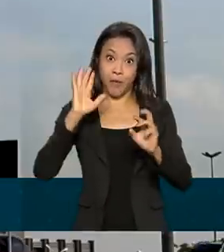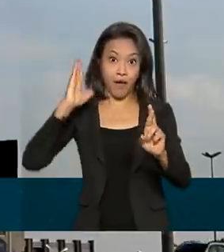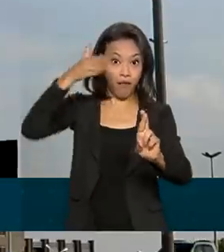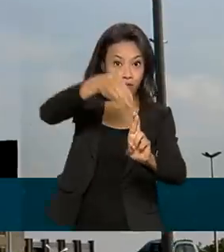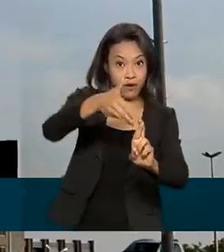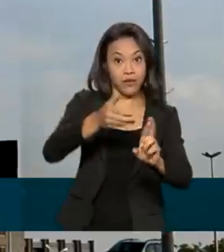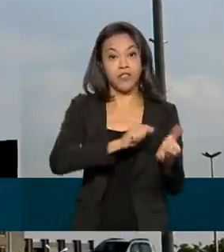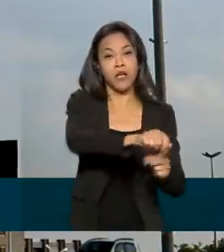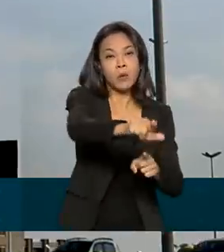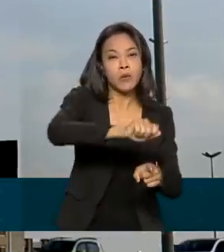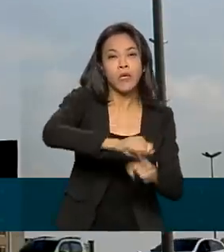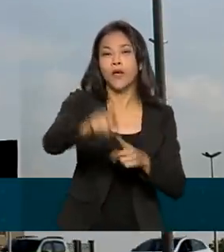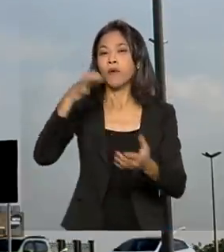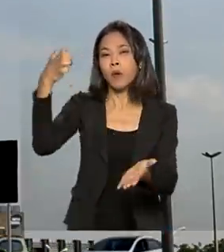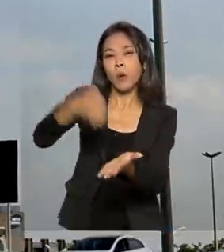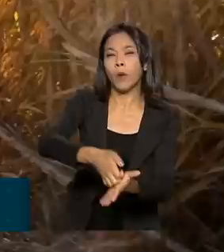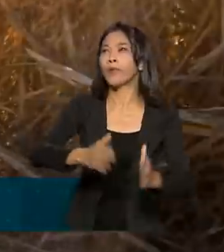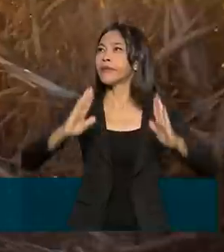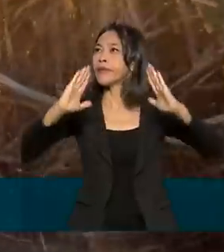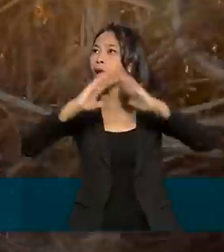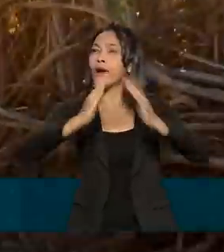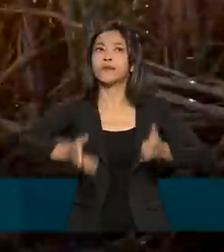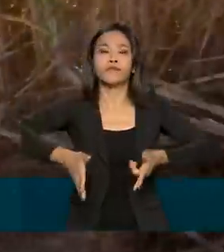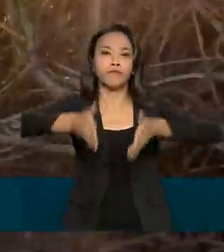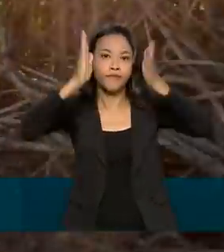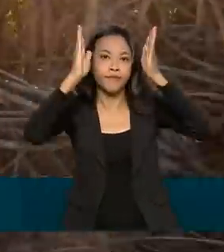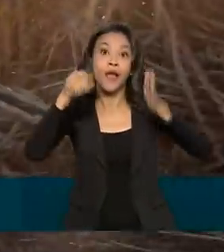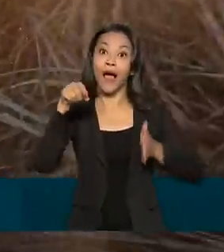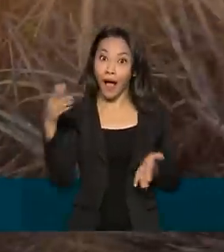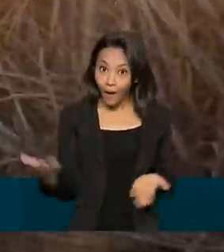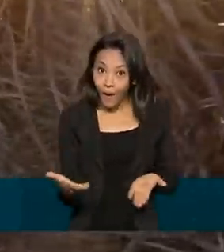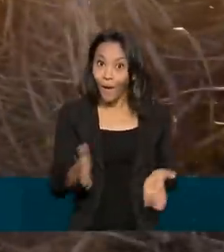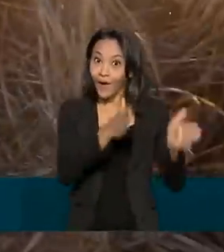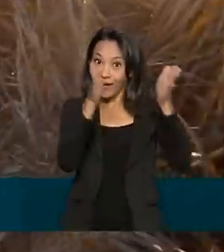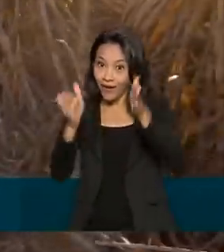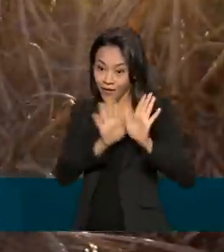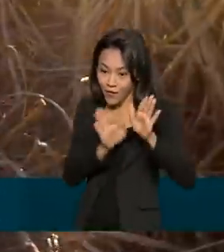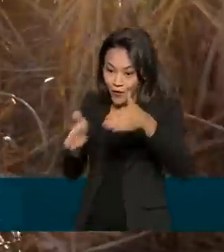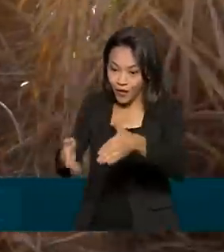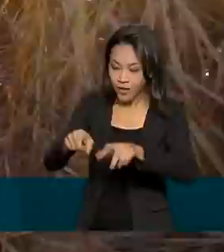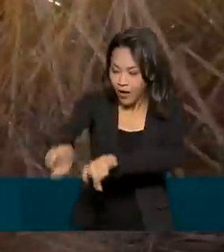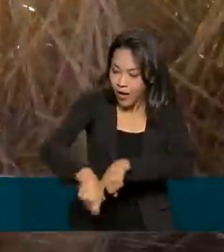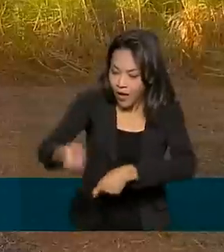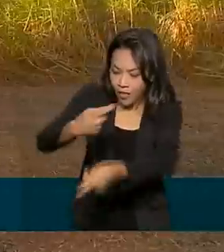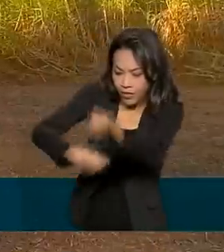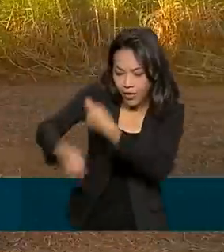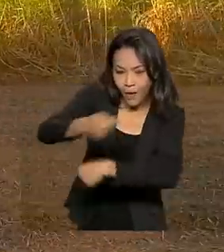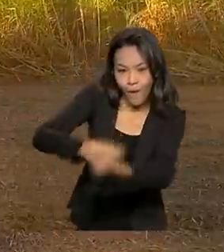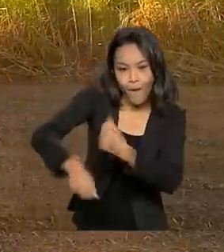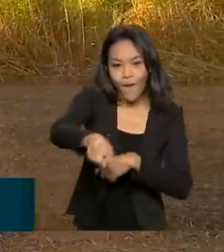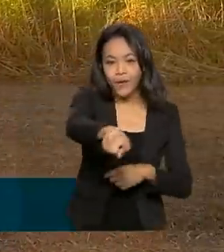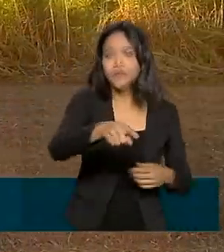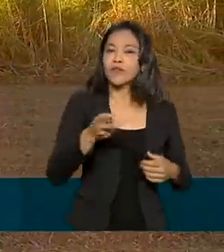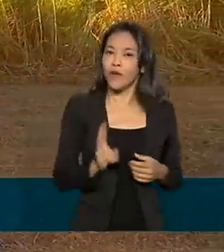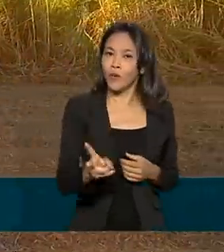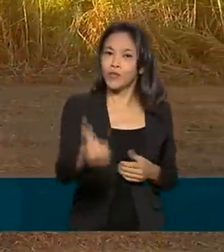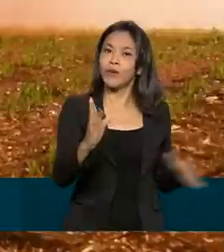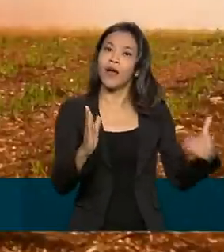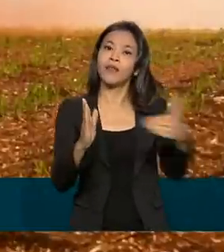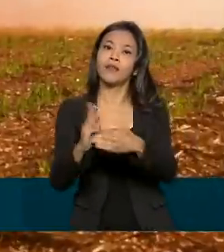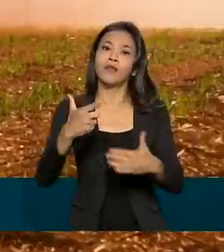trabalhando para avançar no agronegócio. A meta é atingir o primeiro lugar no segmento até 2024.